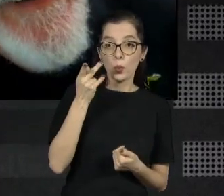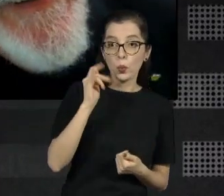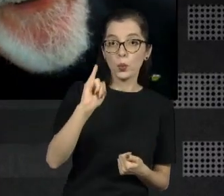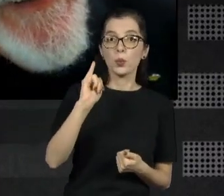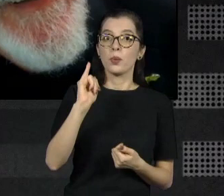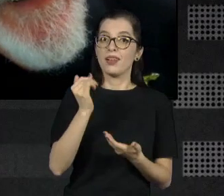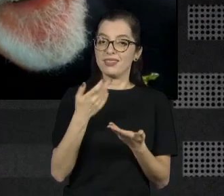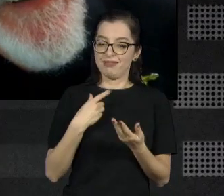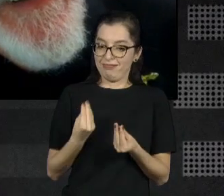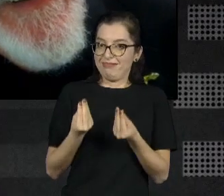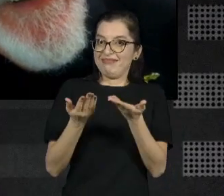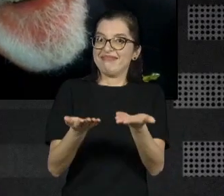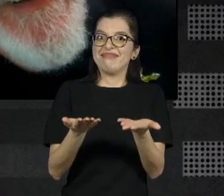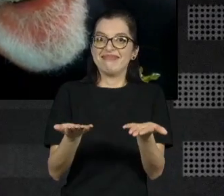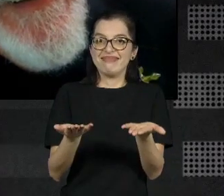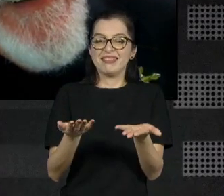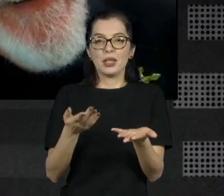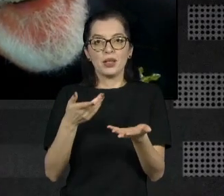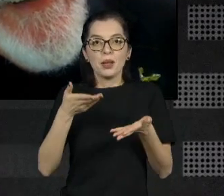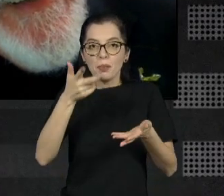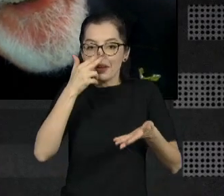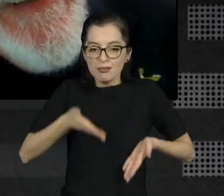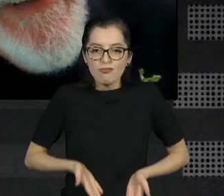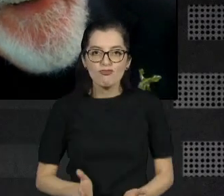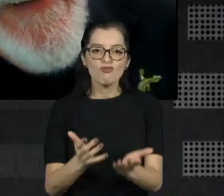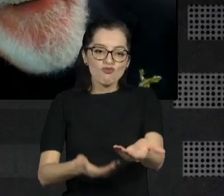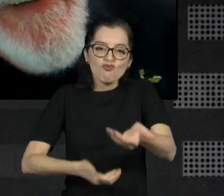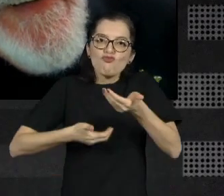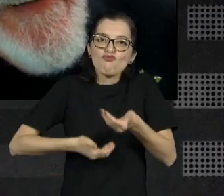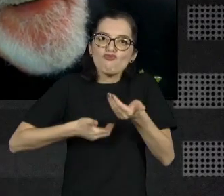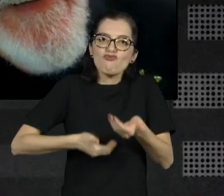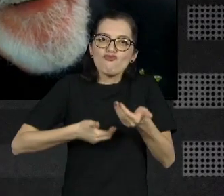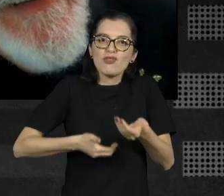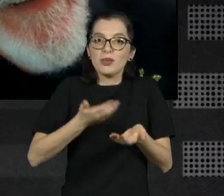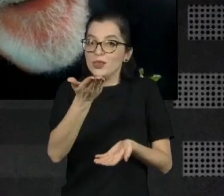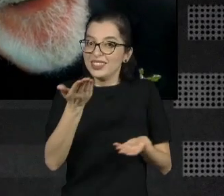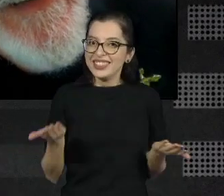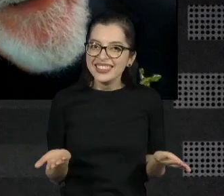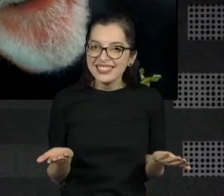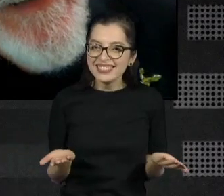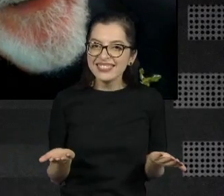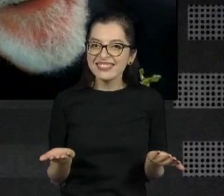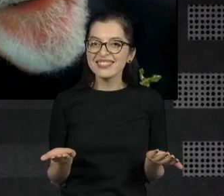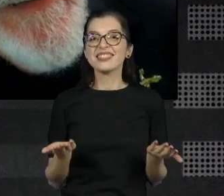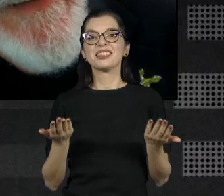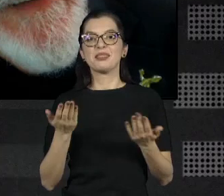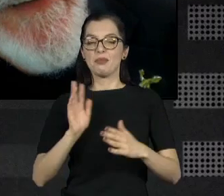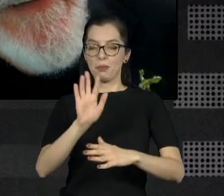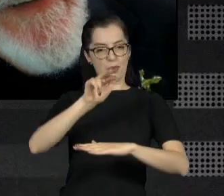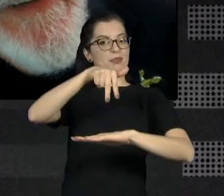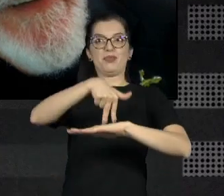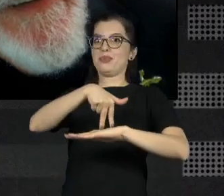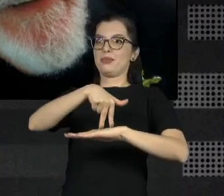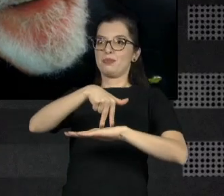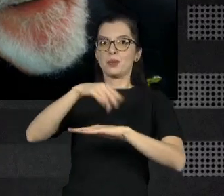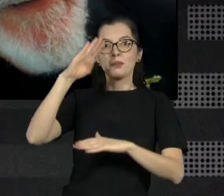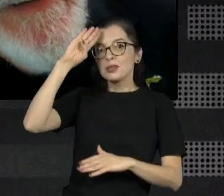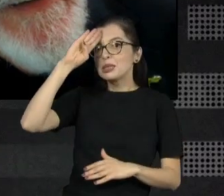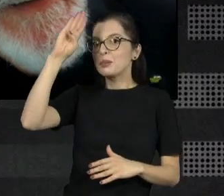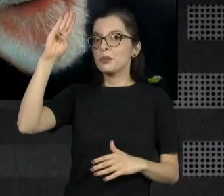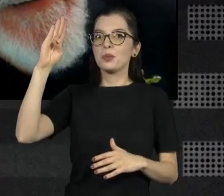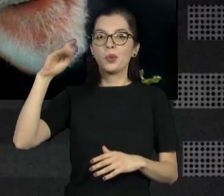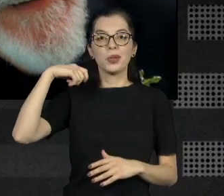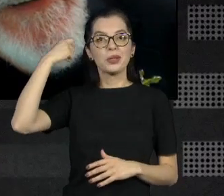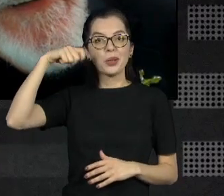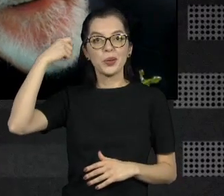Eu te pari colocando você em um dos principais papéis da minha novela escalada.